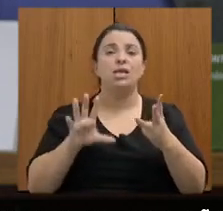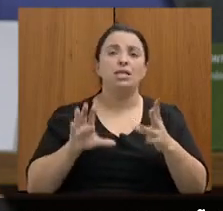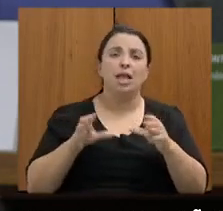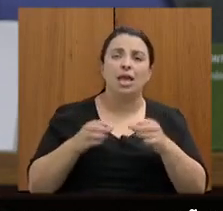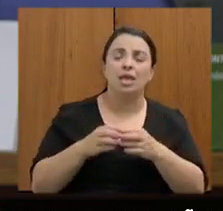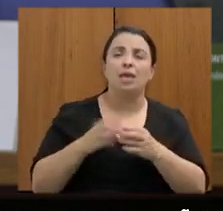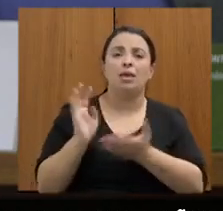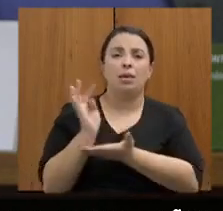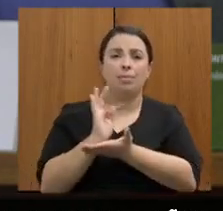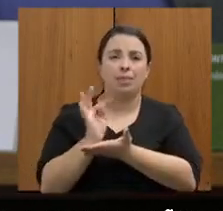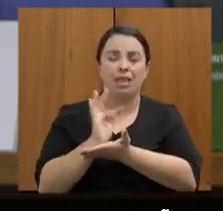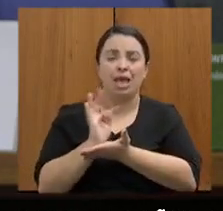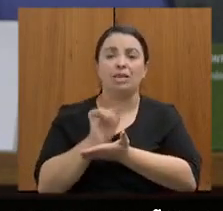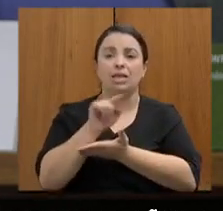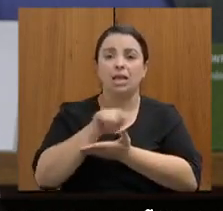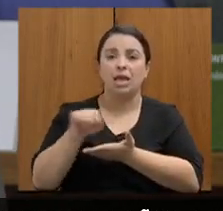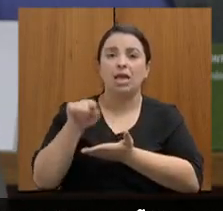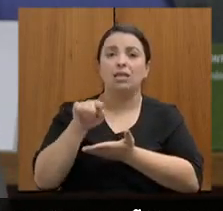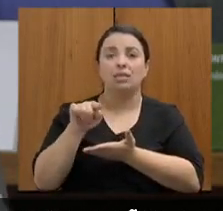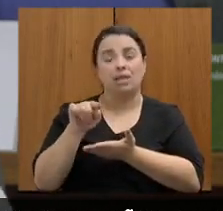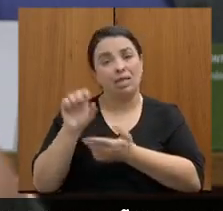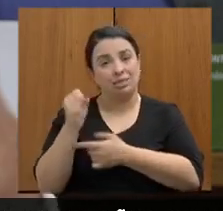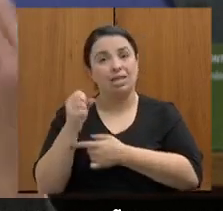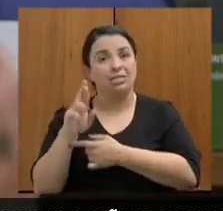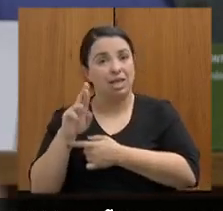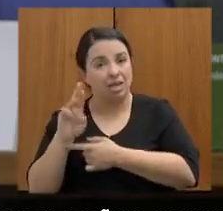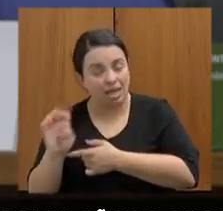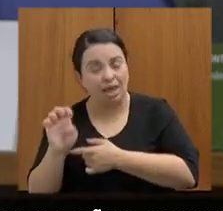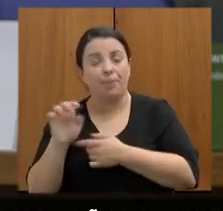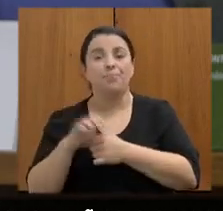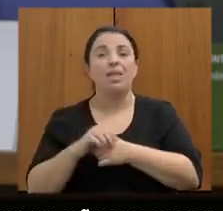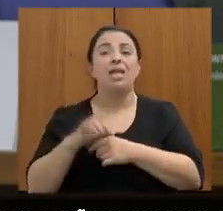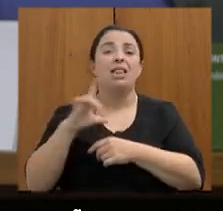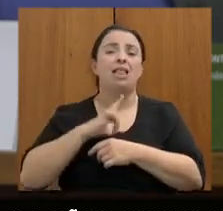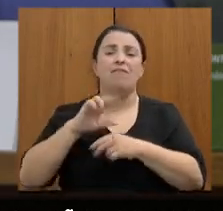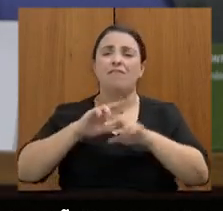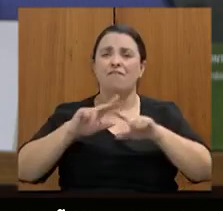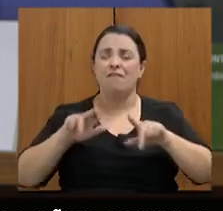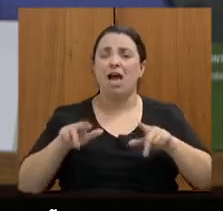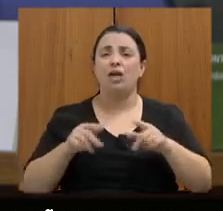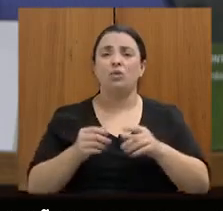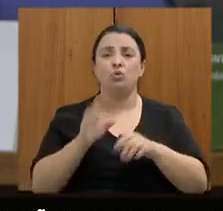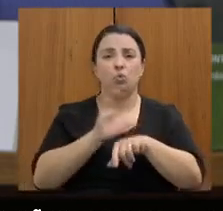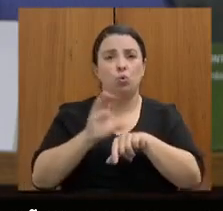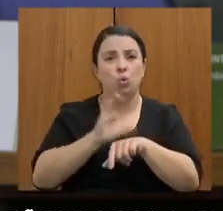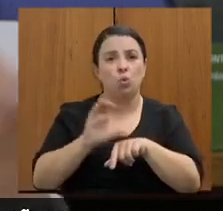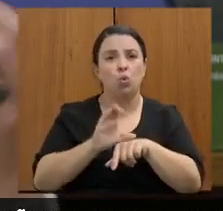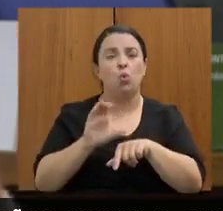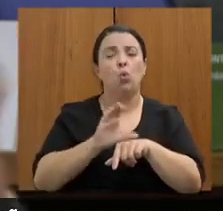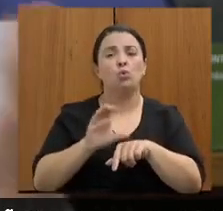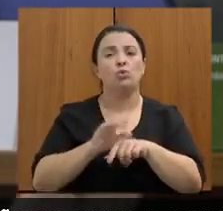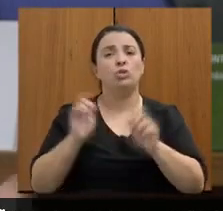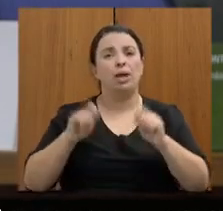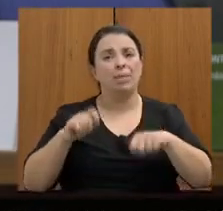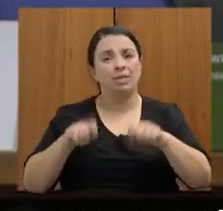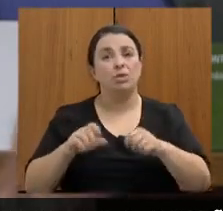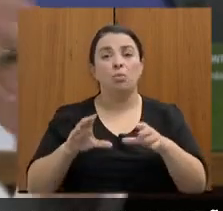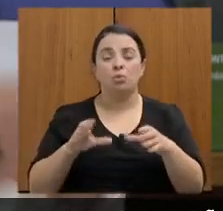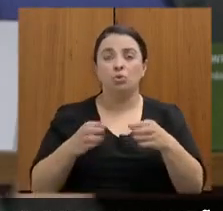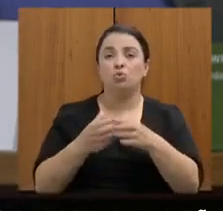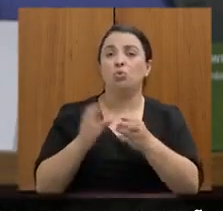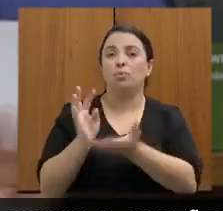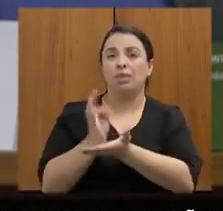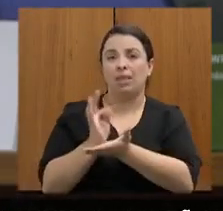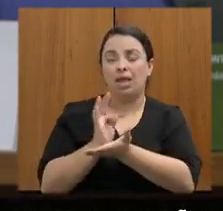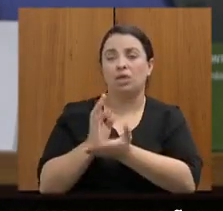técnica também das superintendências houve uma série de formações para para essas equipes técnicas tanto da